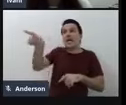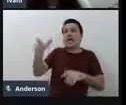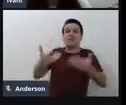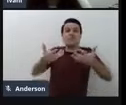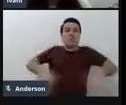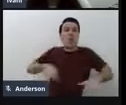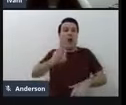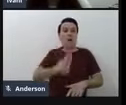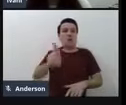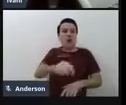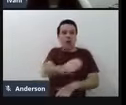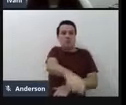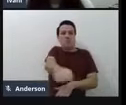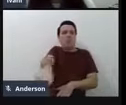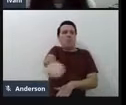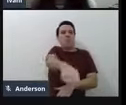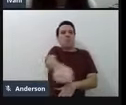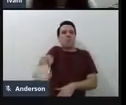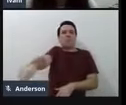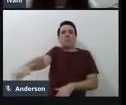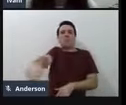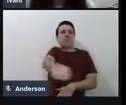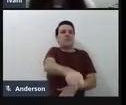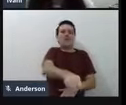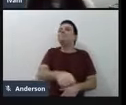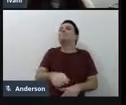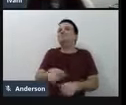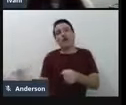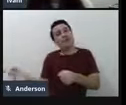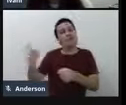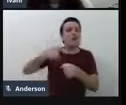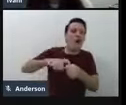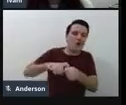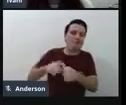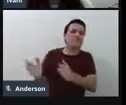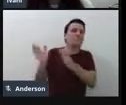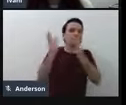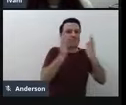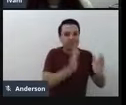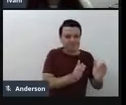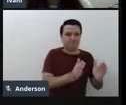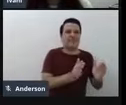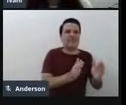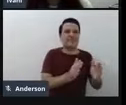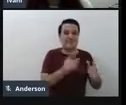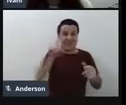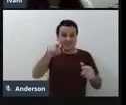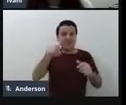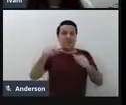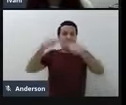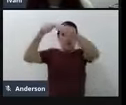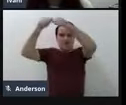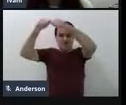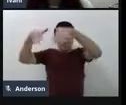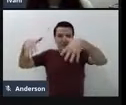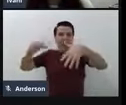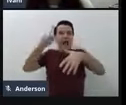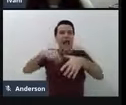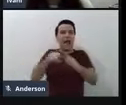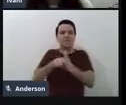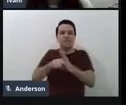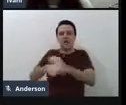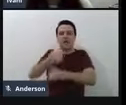o uso, então, retorna e segue adiante novamente. Então, o fluxograma de BESH, né, uma pesquisa de 2009,